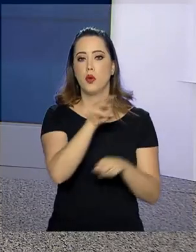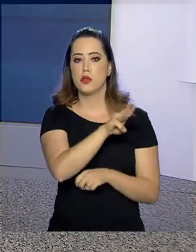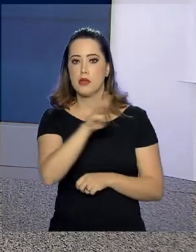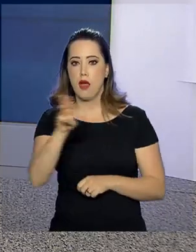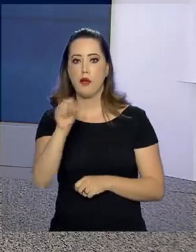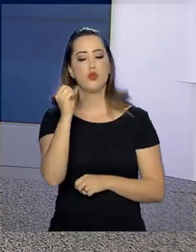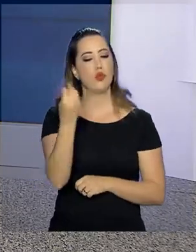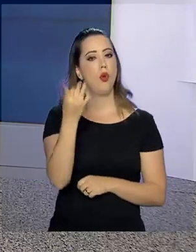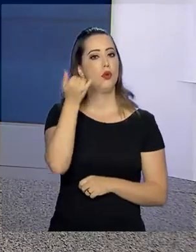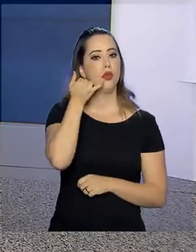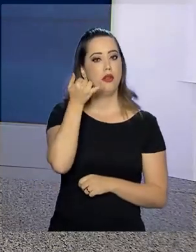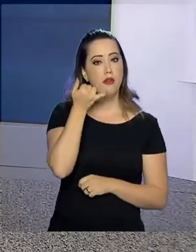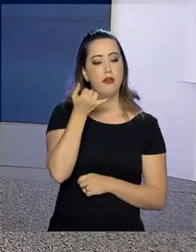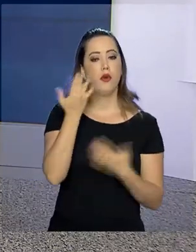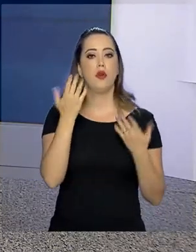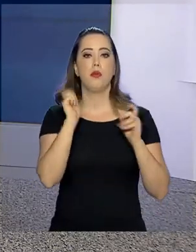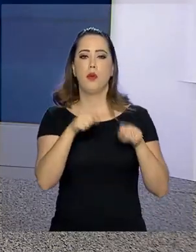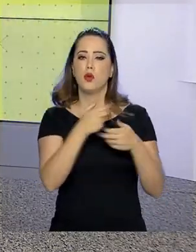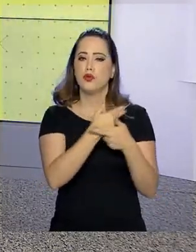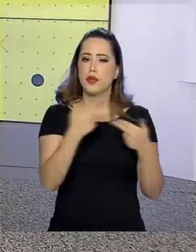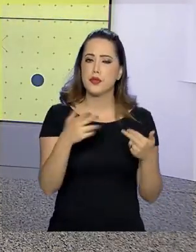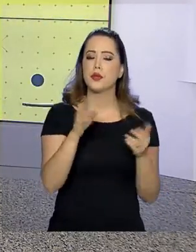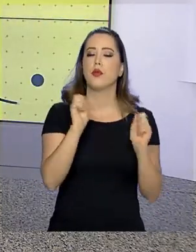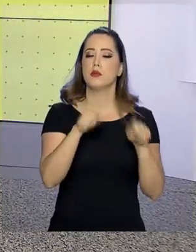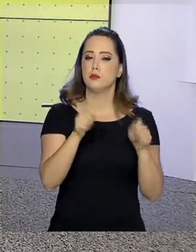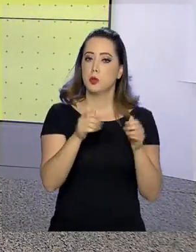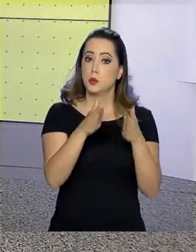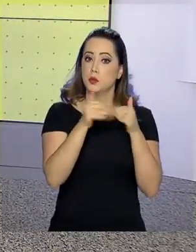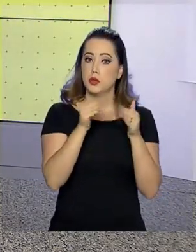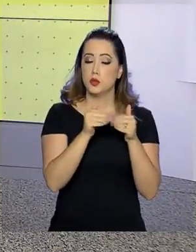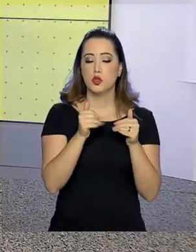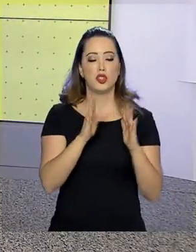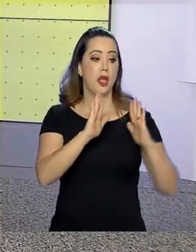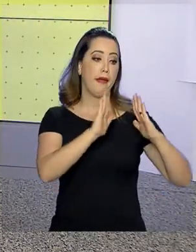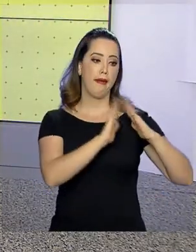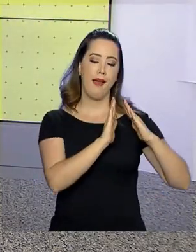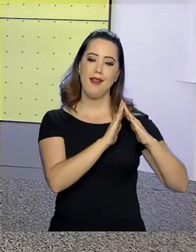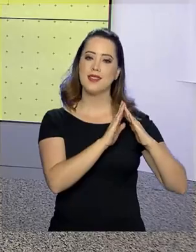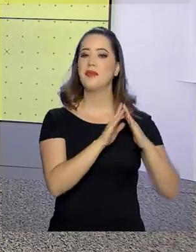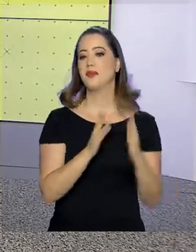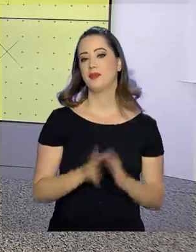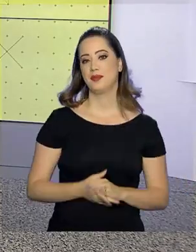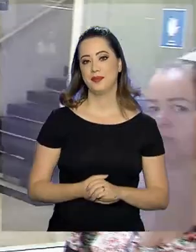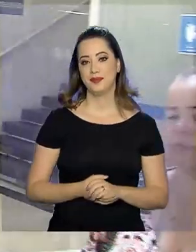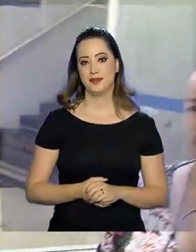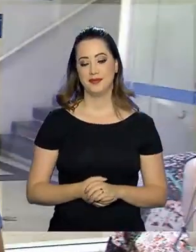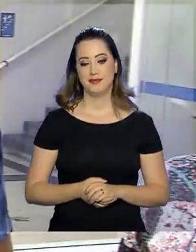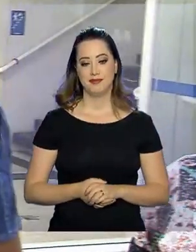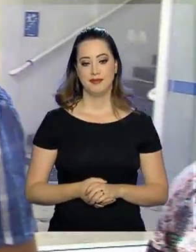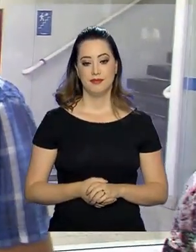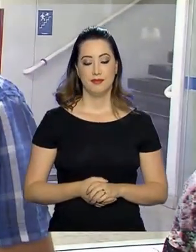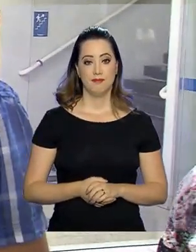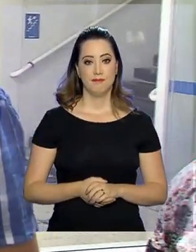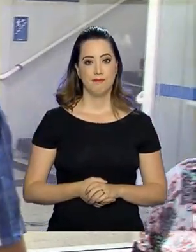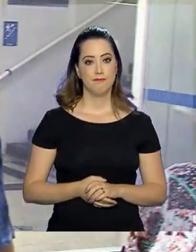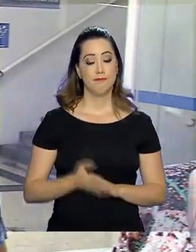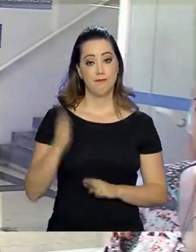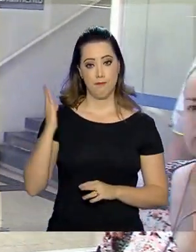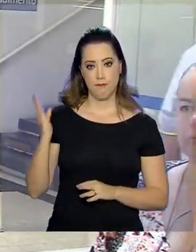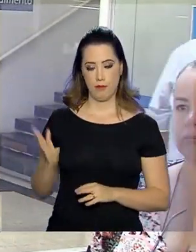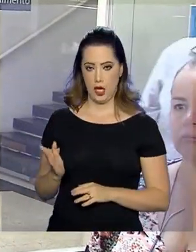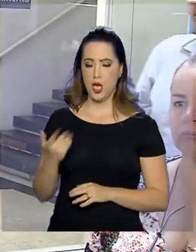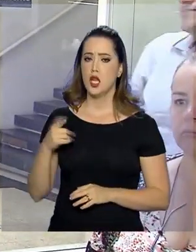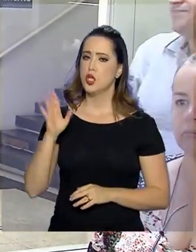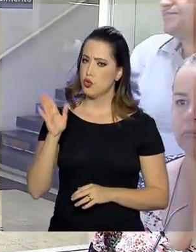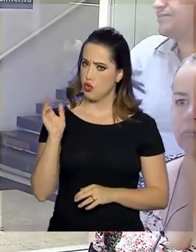pedido de perícias ou auxílio-acidente já podem ser requisitados sem sair de casa. Seu Mariano